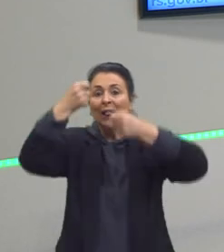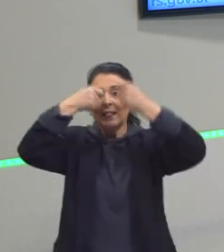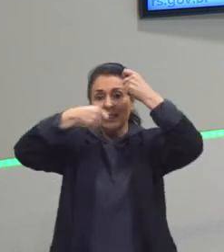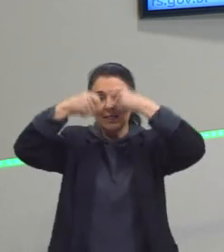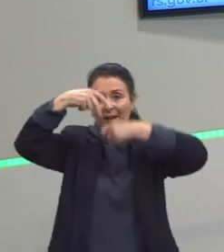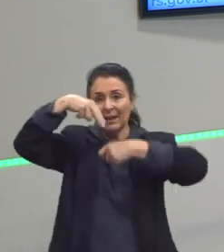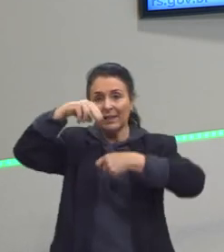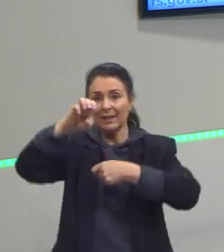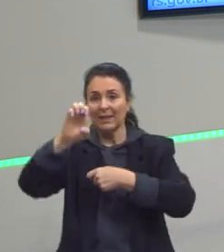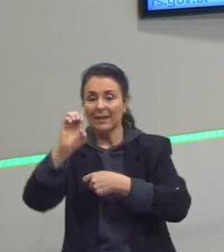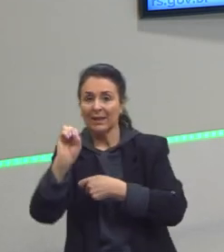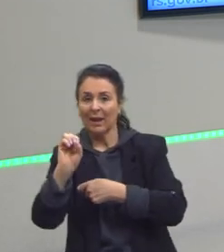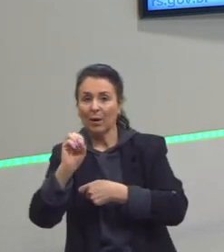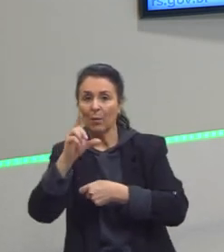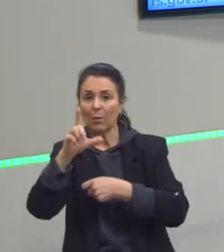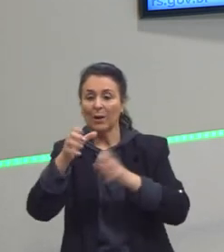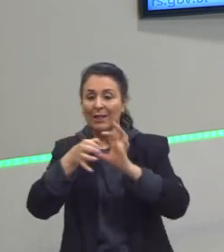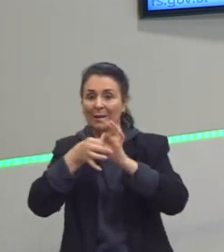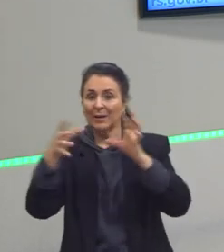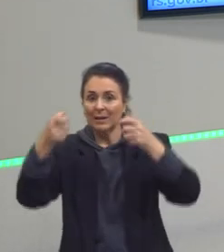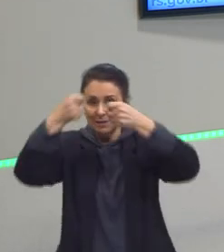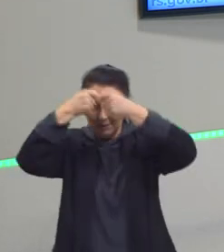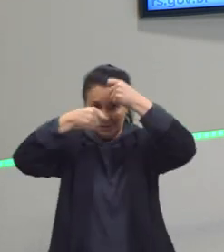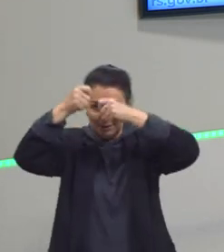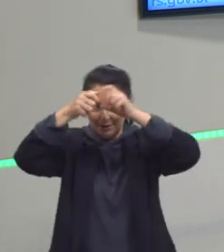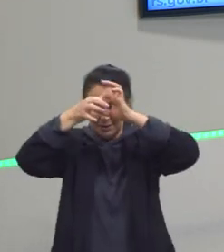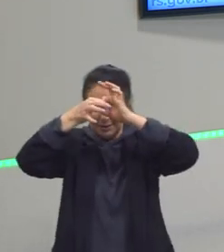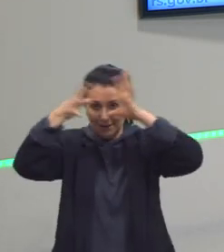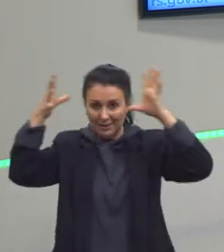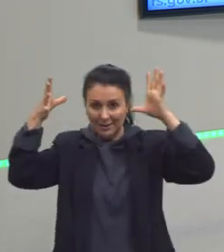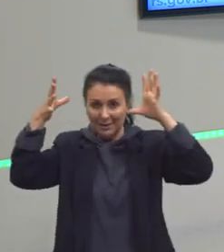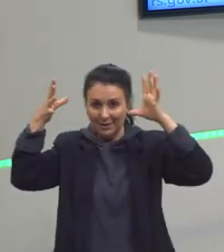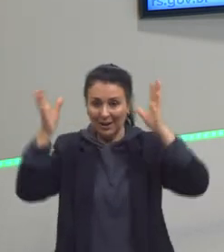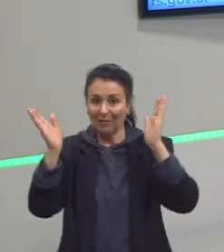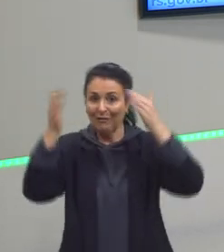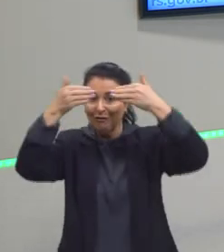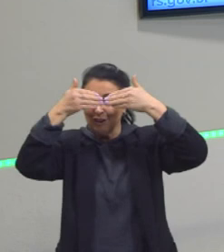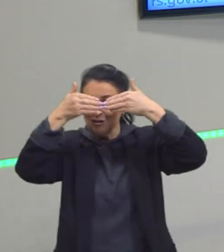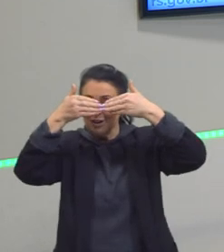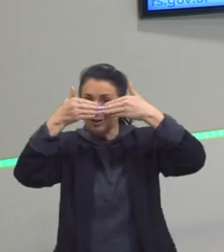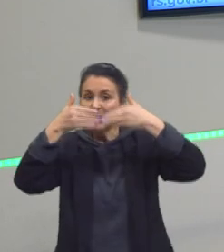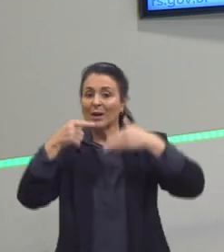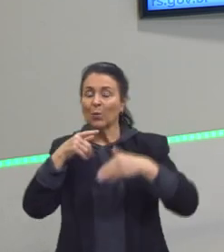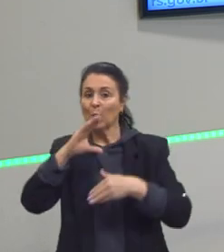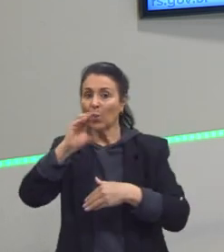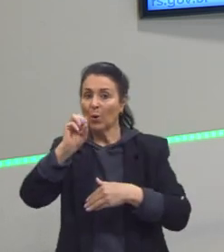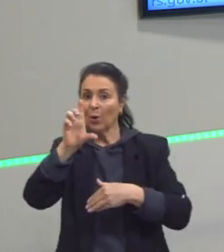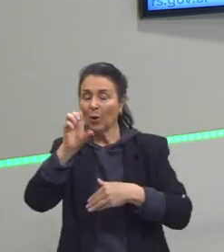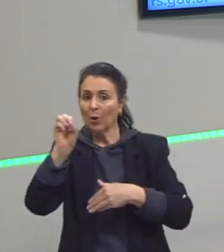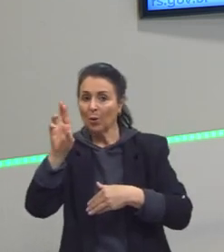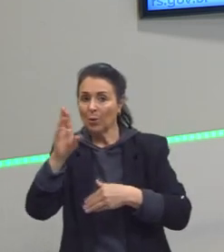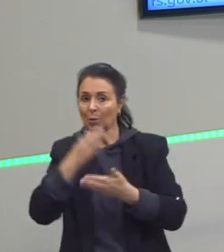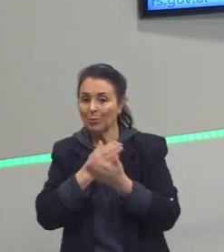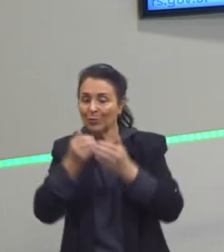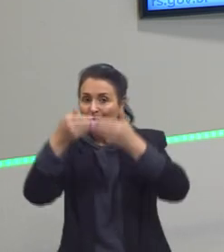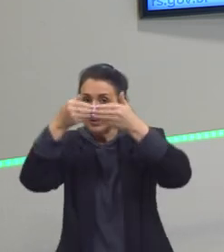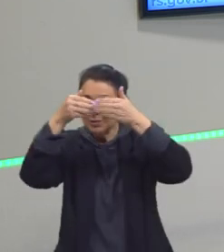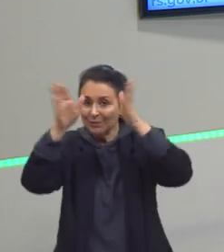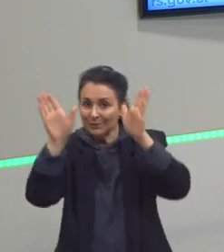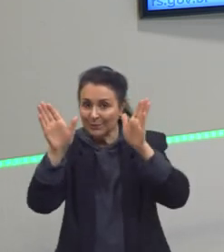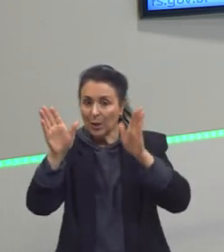implantado de uma forma abrupta, nós estávamos de certa forma fechado, os militares, em alguns aspectos, eles são